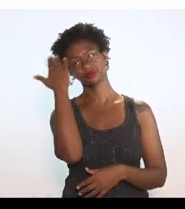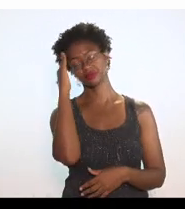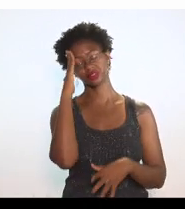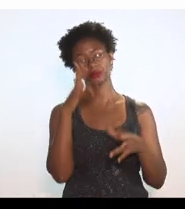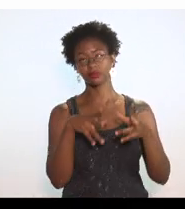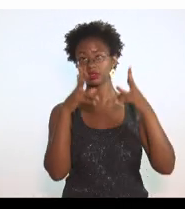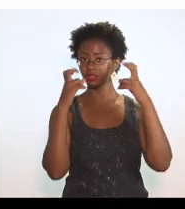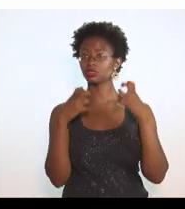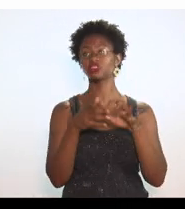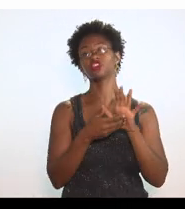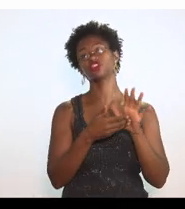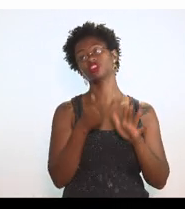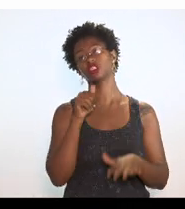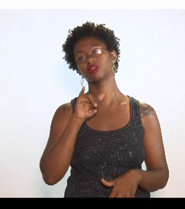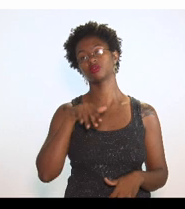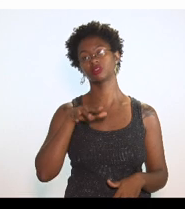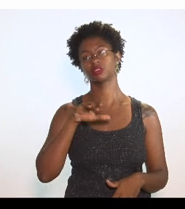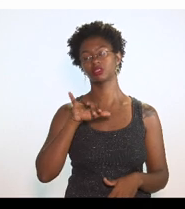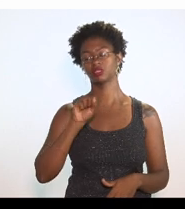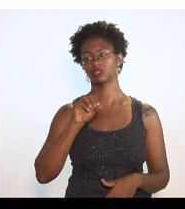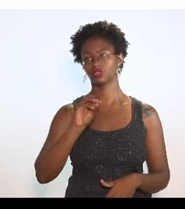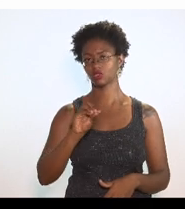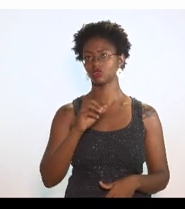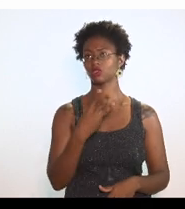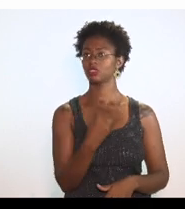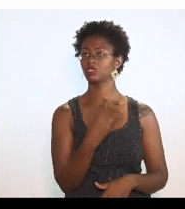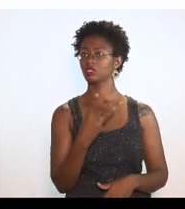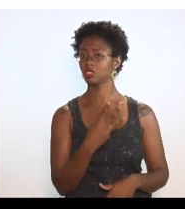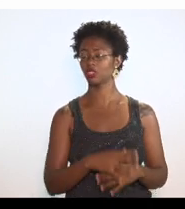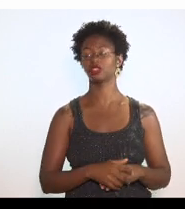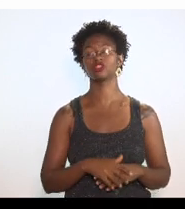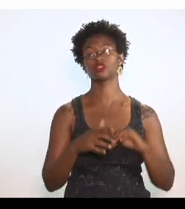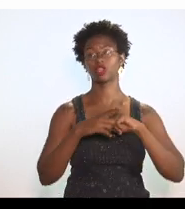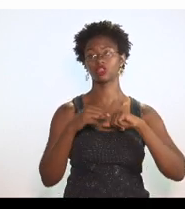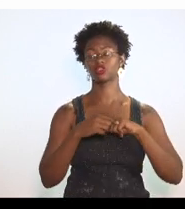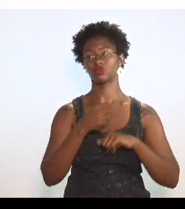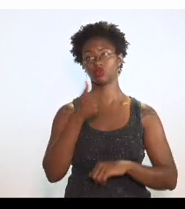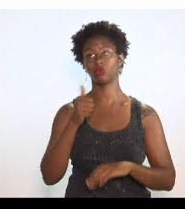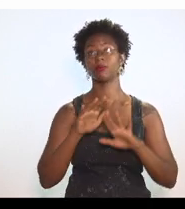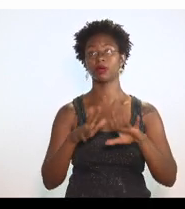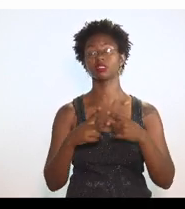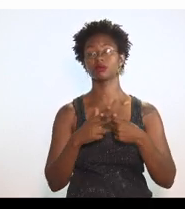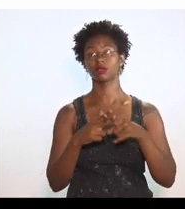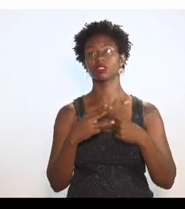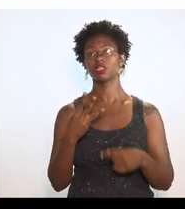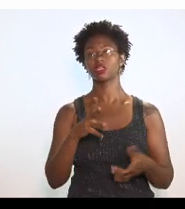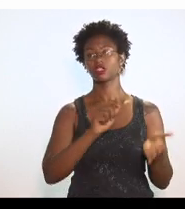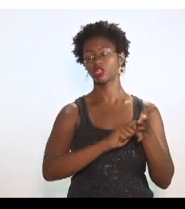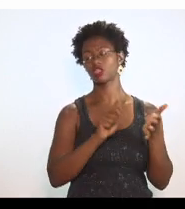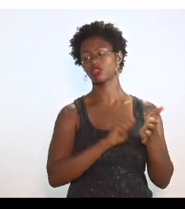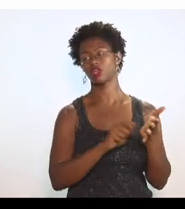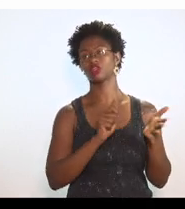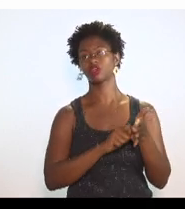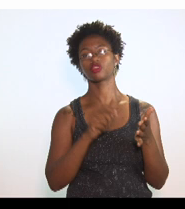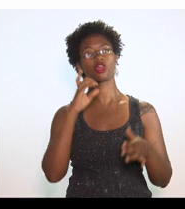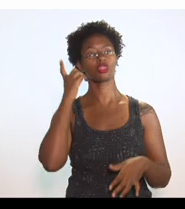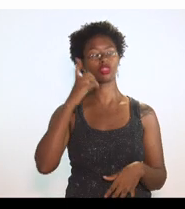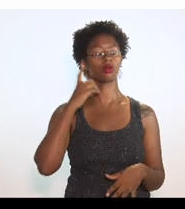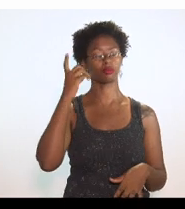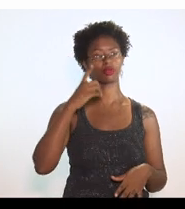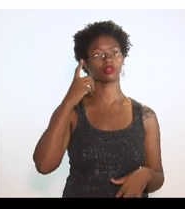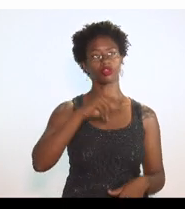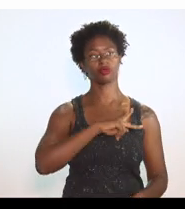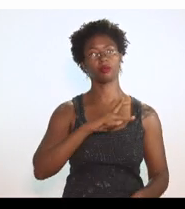esse inciso 3 do artigo primeiro. Em relação à emenda 3, de autoria do ilustre deputado que